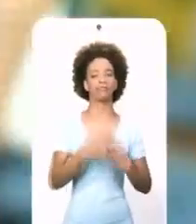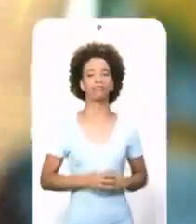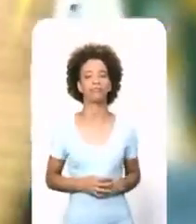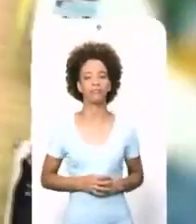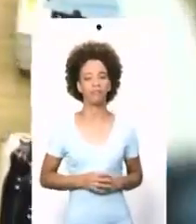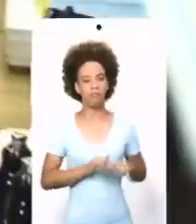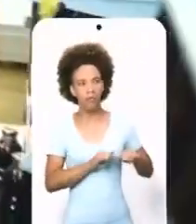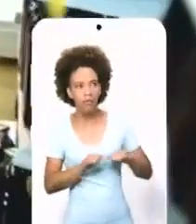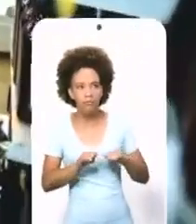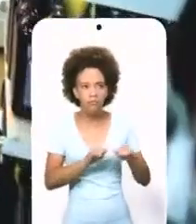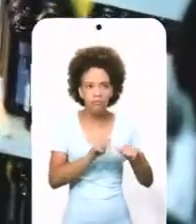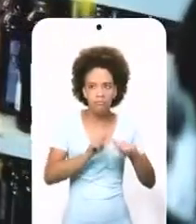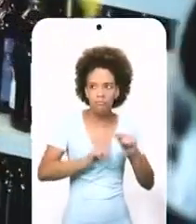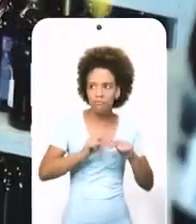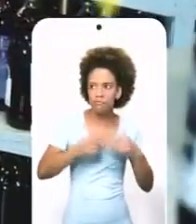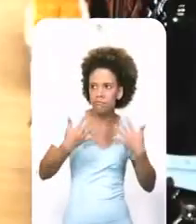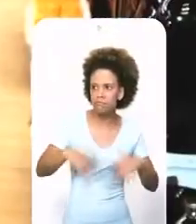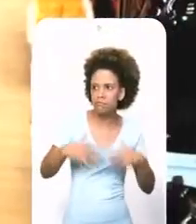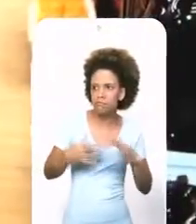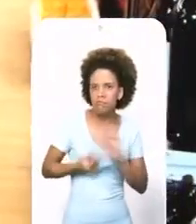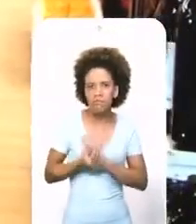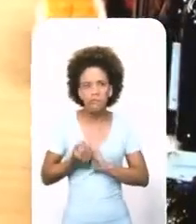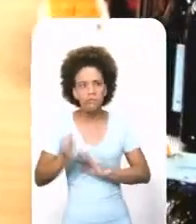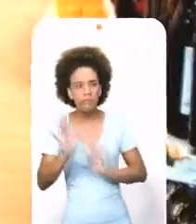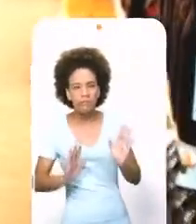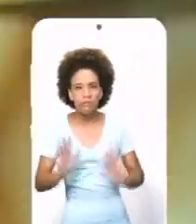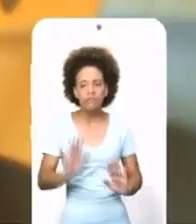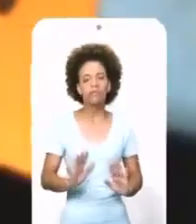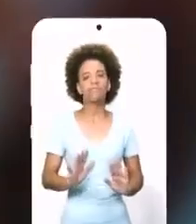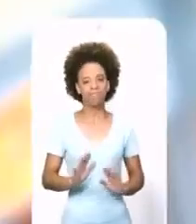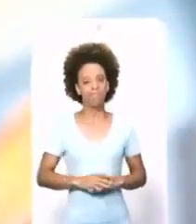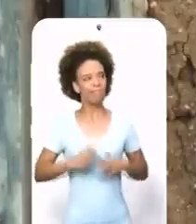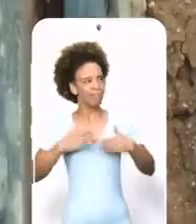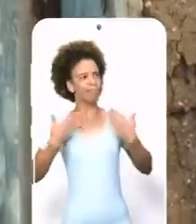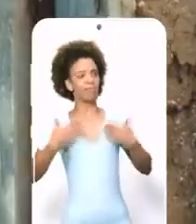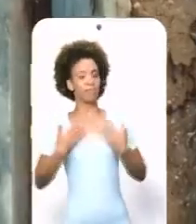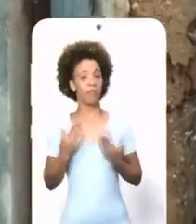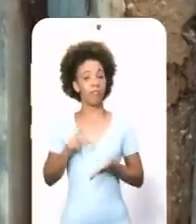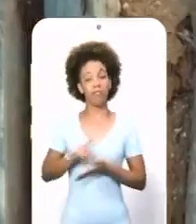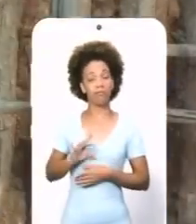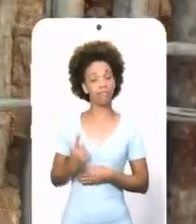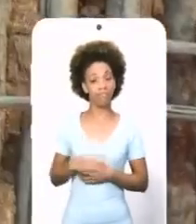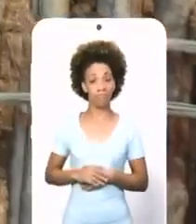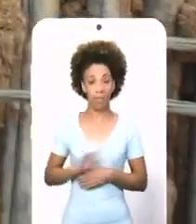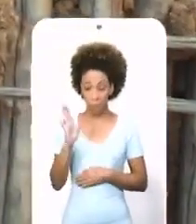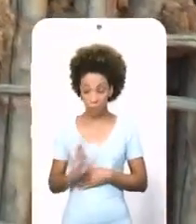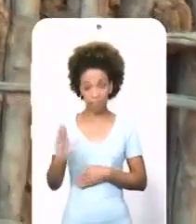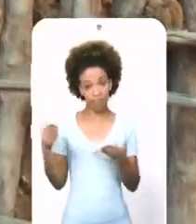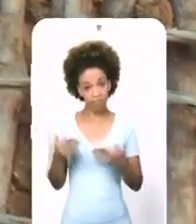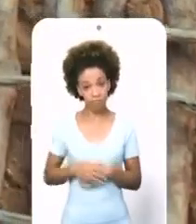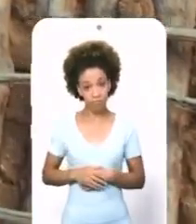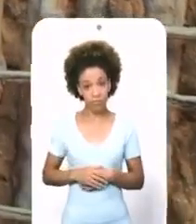lado Entrar no supermercado hoje em dia É levar susto atrás de susto Com o preço das coisas A verdade é uma só No Brasil de